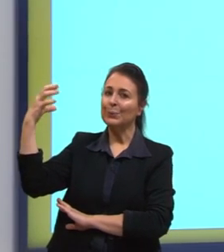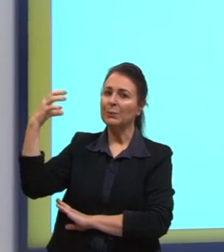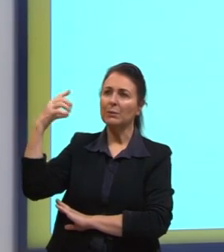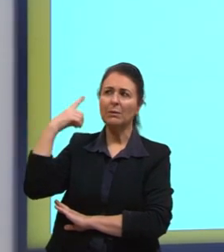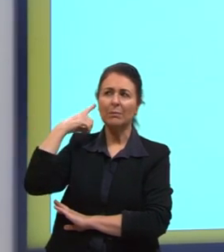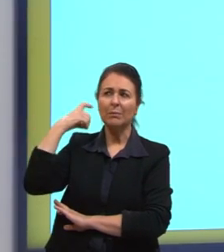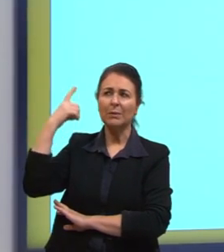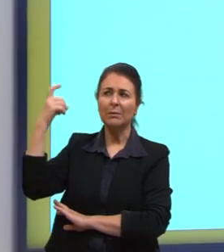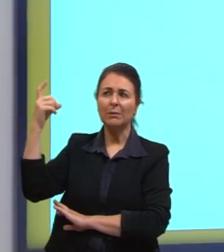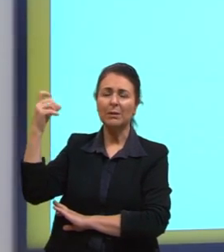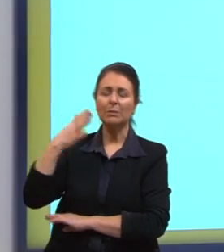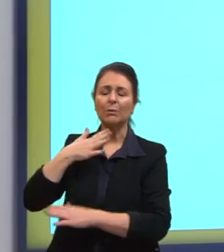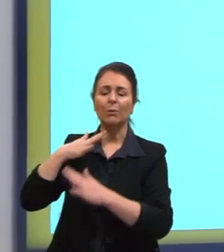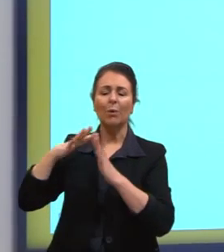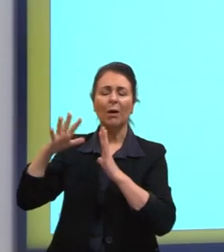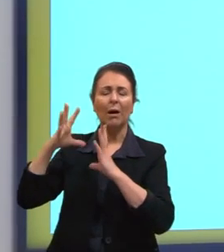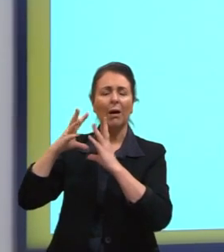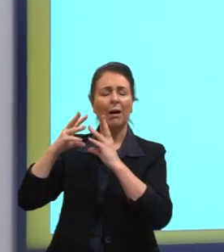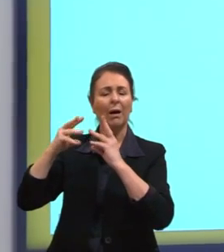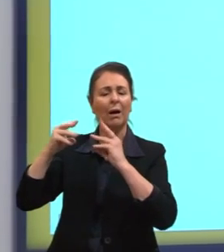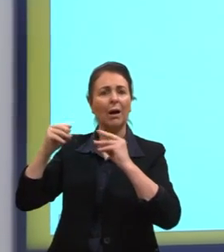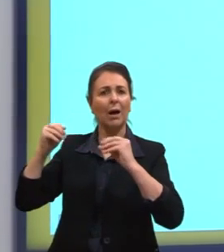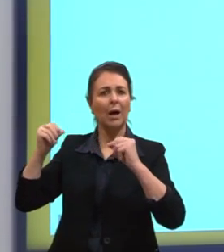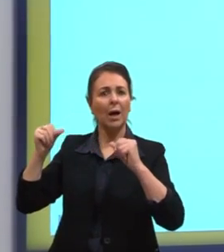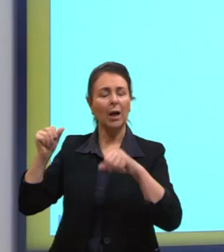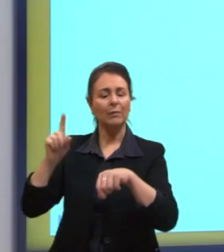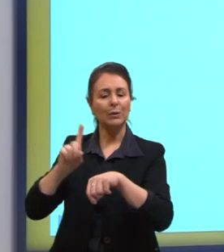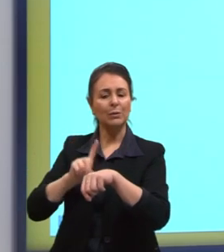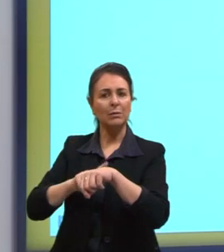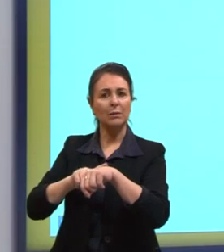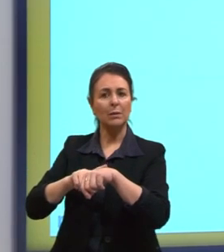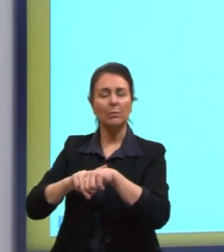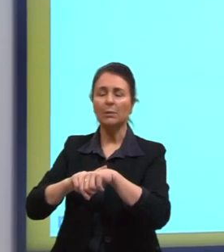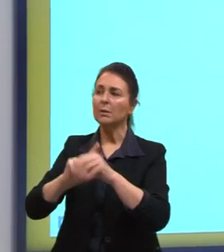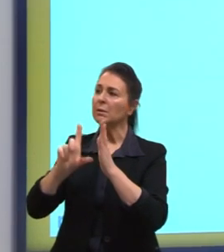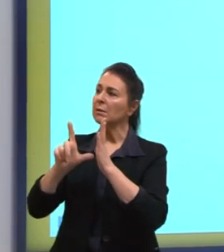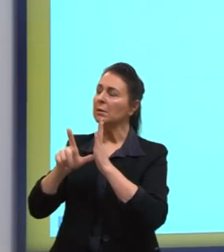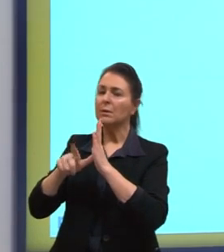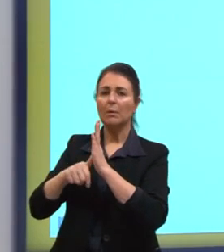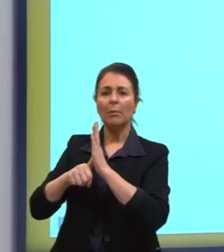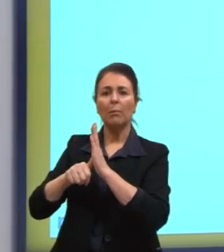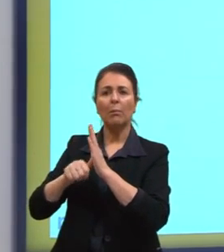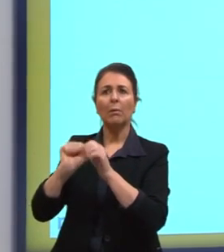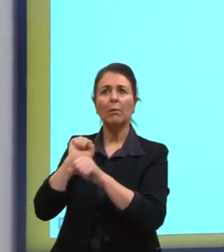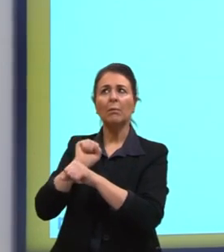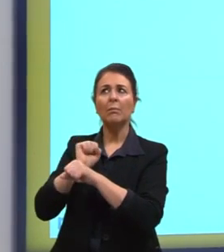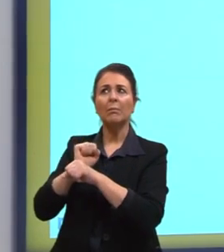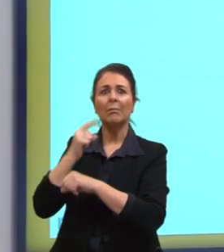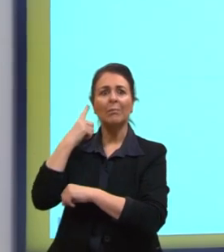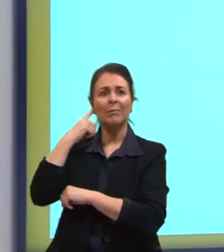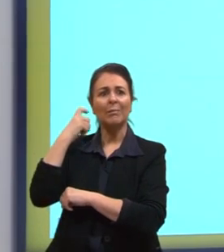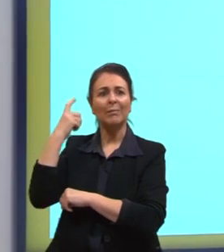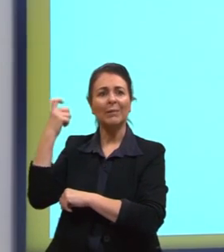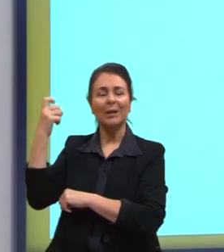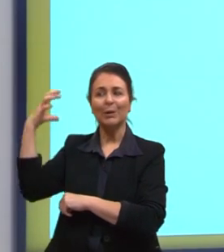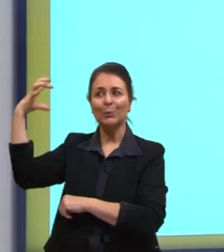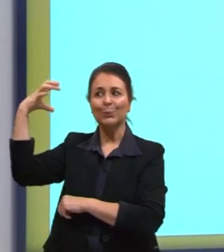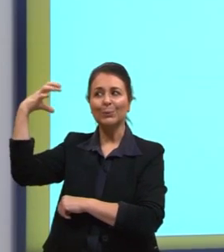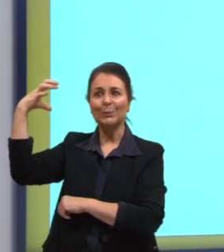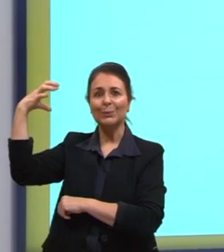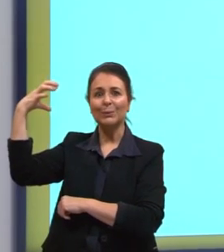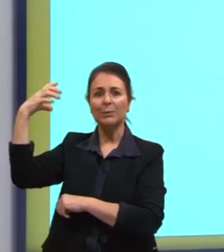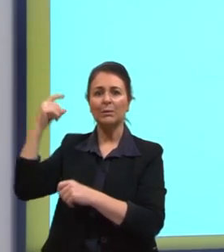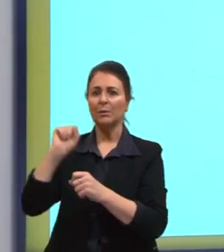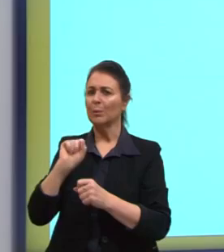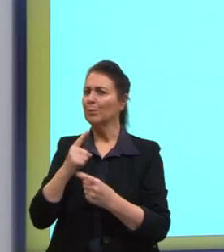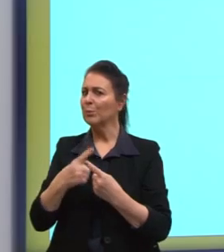barulhinho, que é o barulho do motor, por algum tempo, e vai parar de fazer esse barulho. O que é